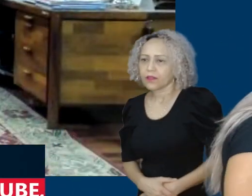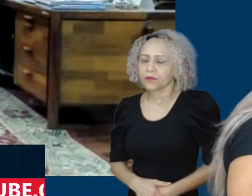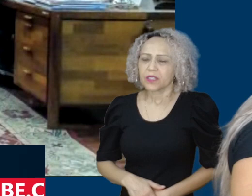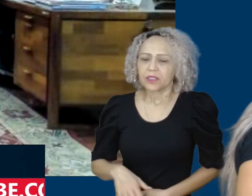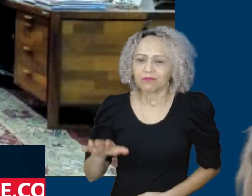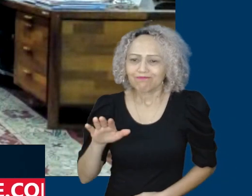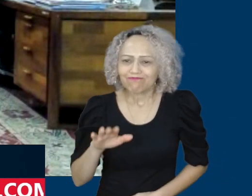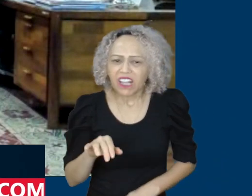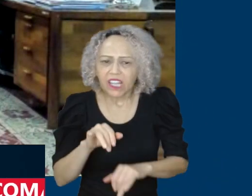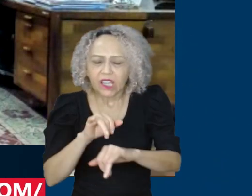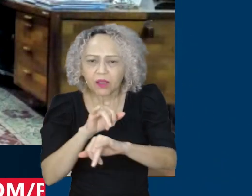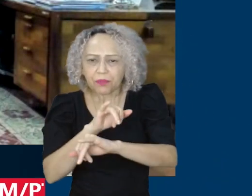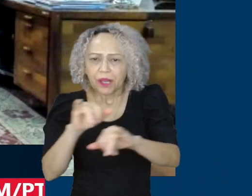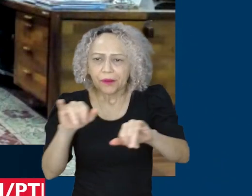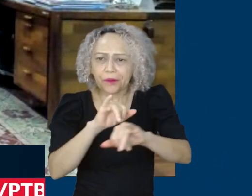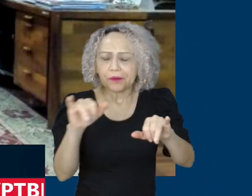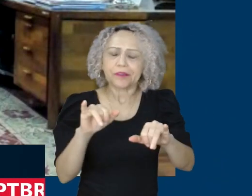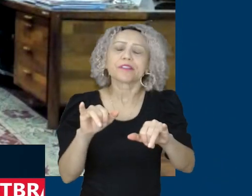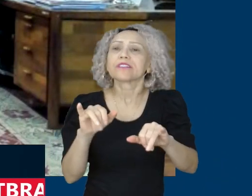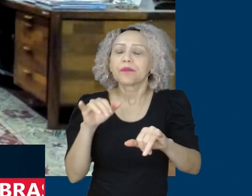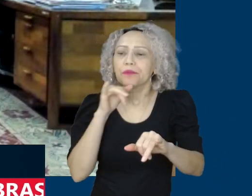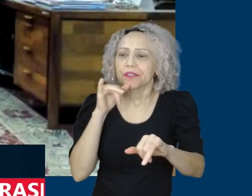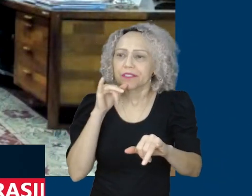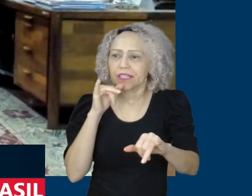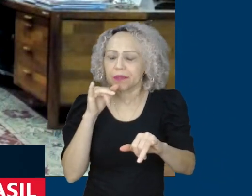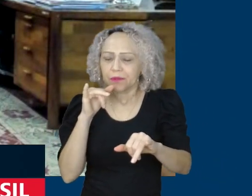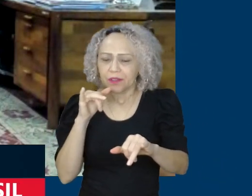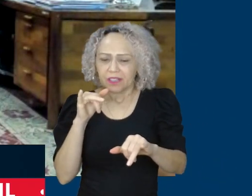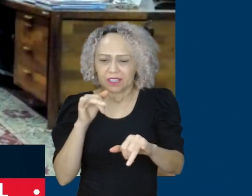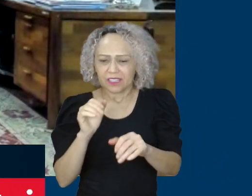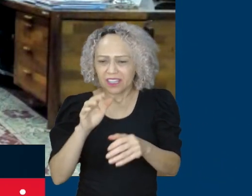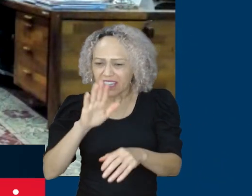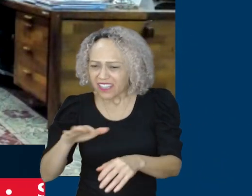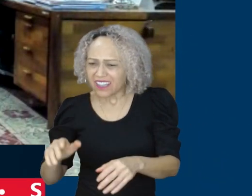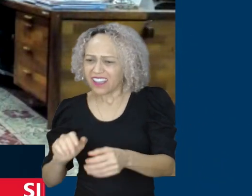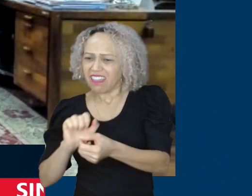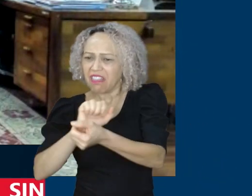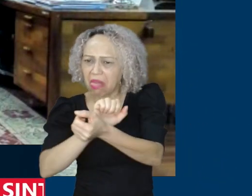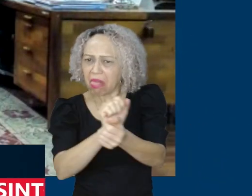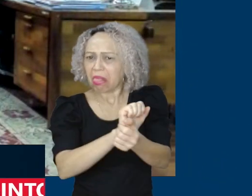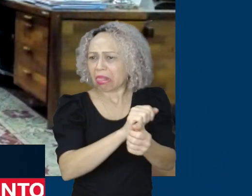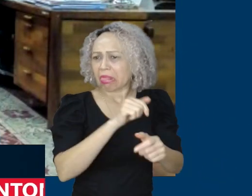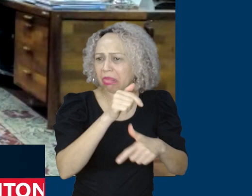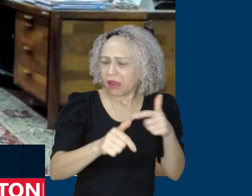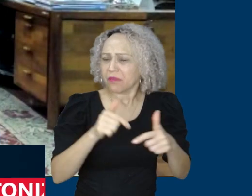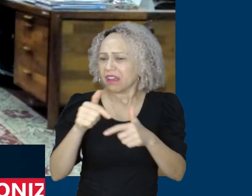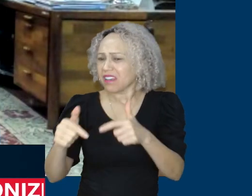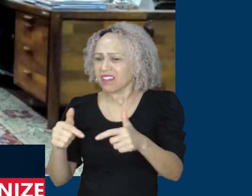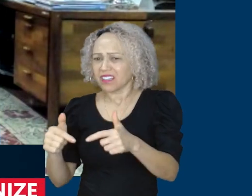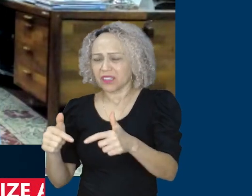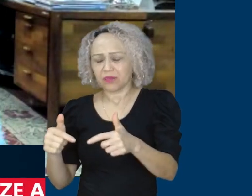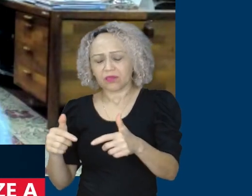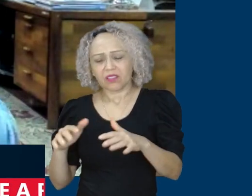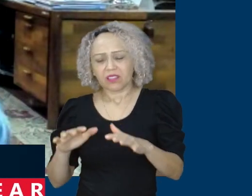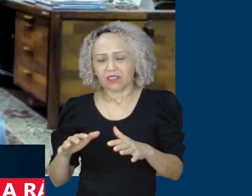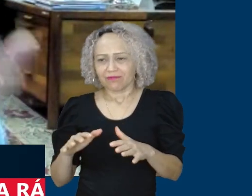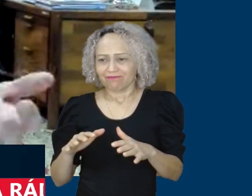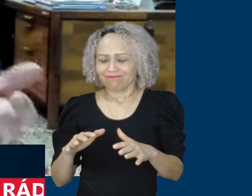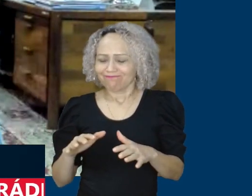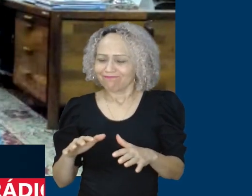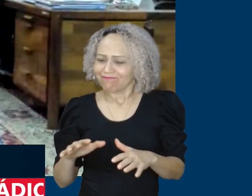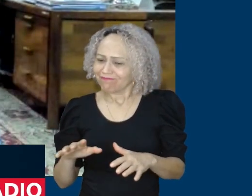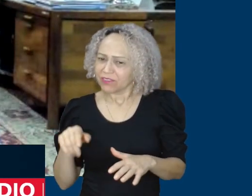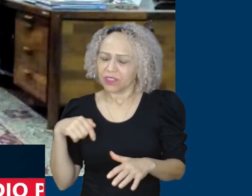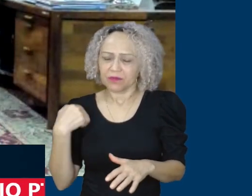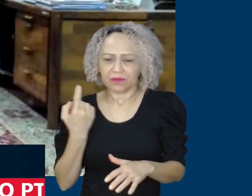alerta lá fora, em cada cadeia produtiva, em cada produto que se tem, portanto, podendo prejudicar em